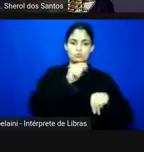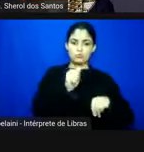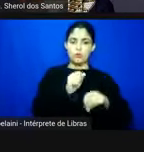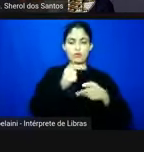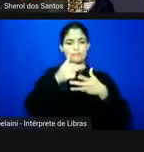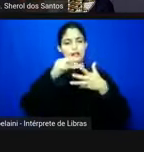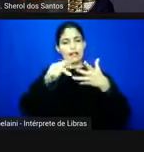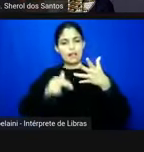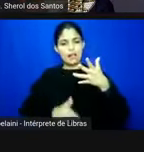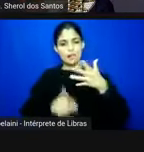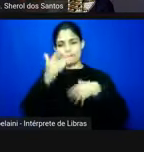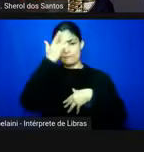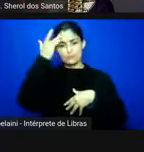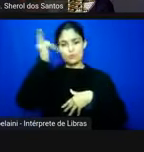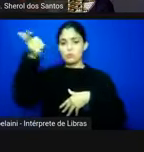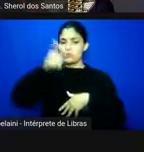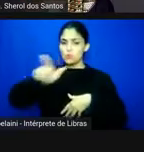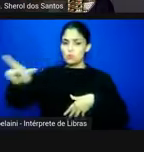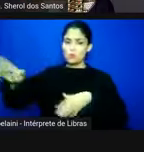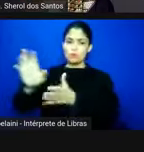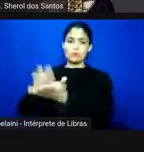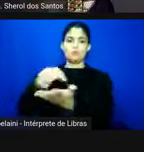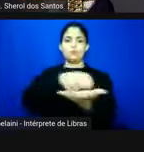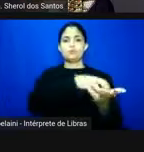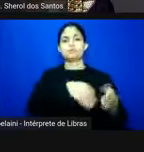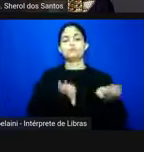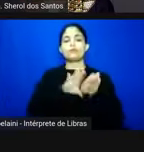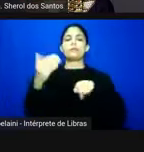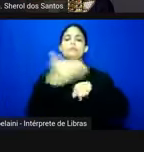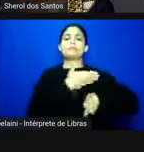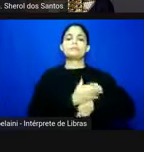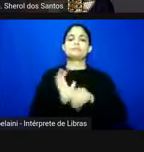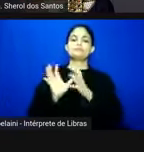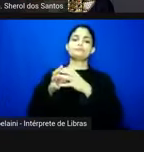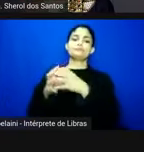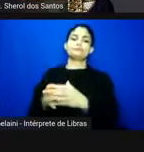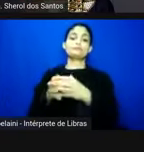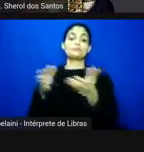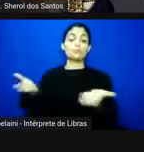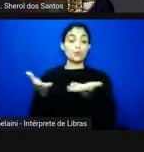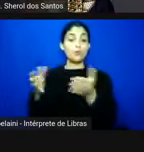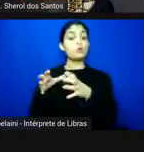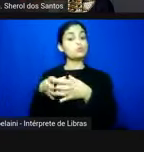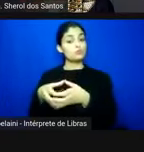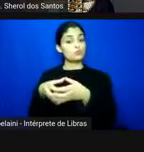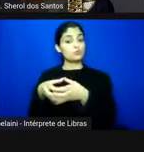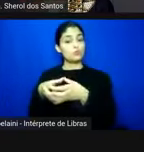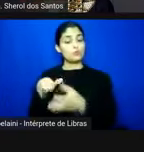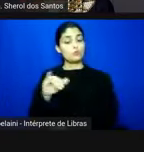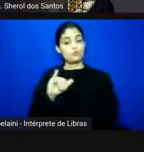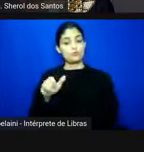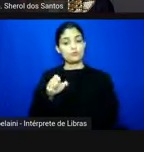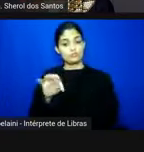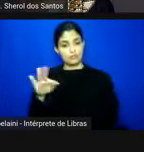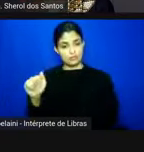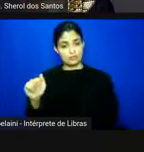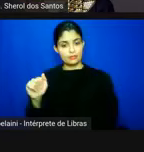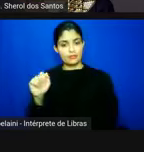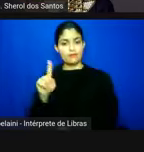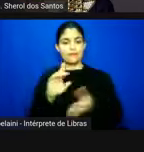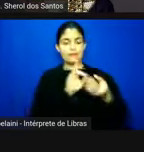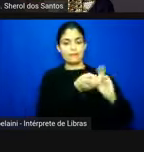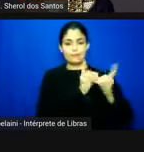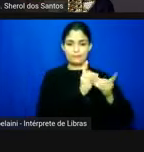várias instituições. E hoje o JEPA, inclusive, é vice-coordenação do GT Emancipações e Pós